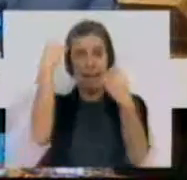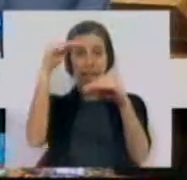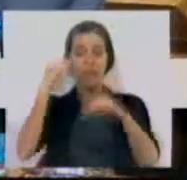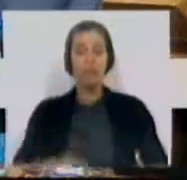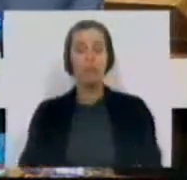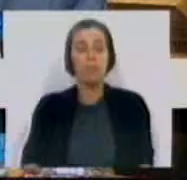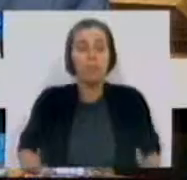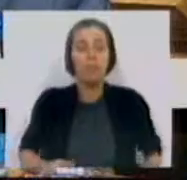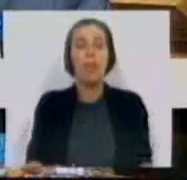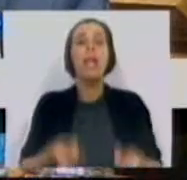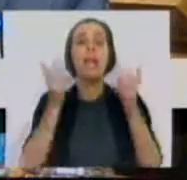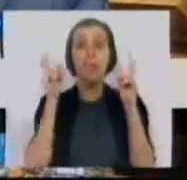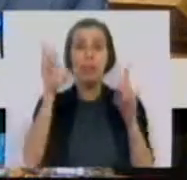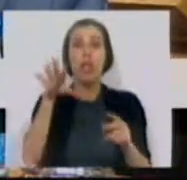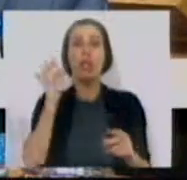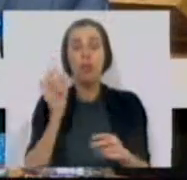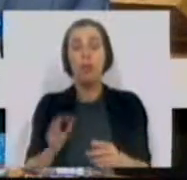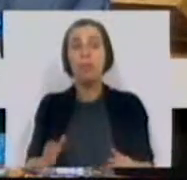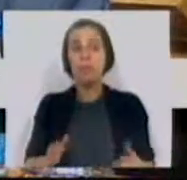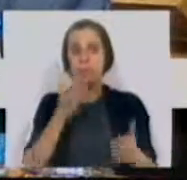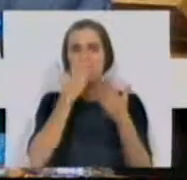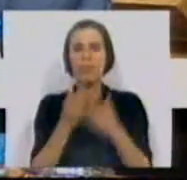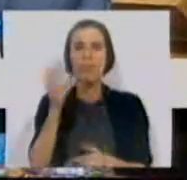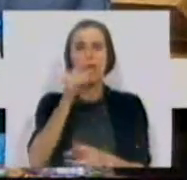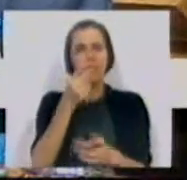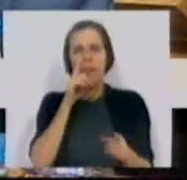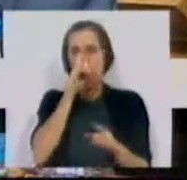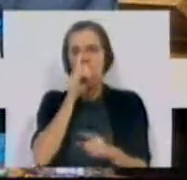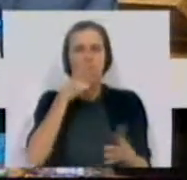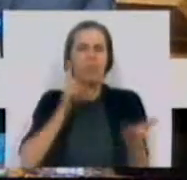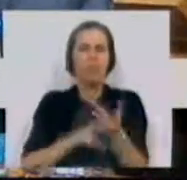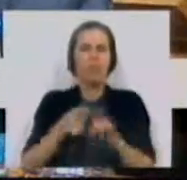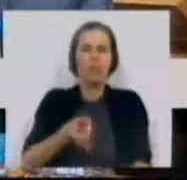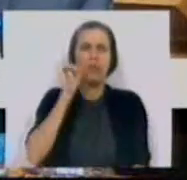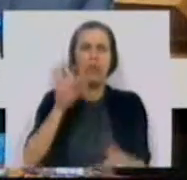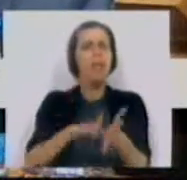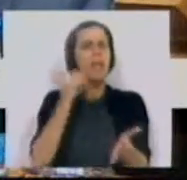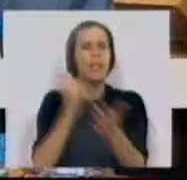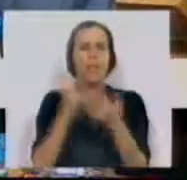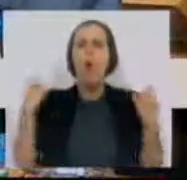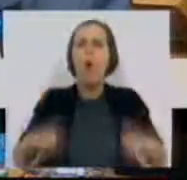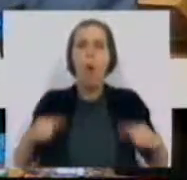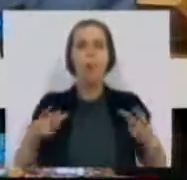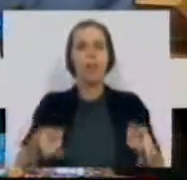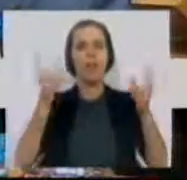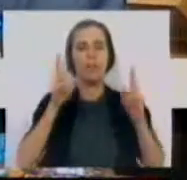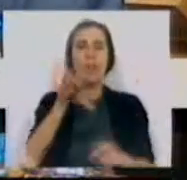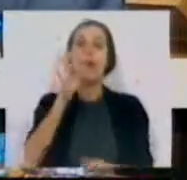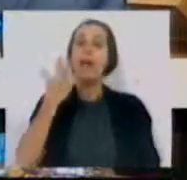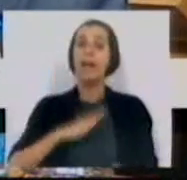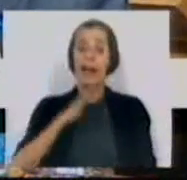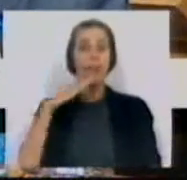como liberdade de escolha, estamos perante mais uma falácia. Sempre houve liberdade de escolha, Sr. Ministro. E se a quer